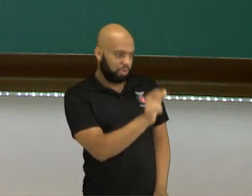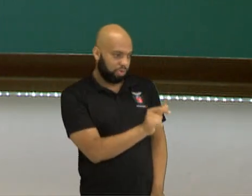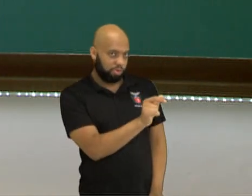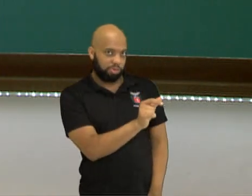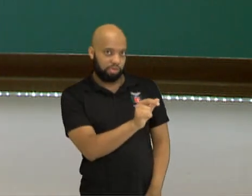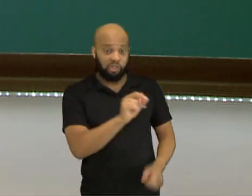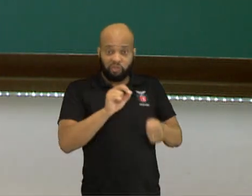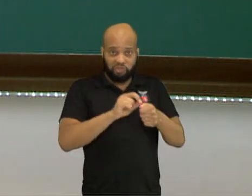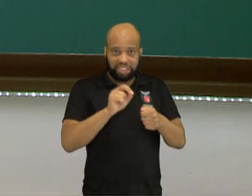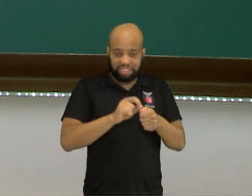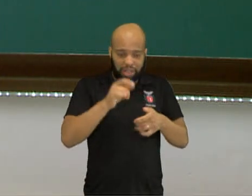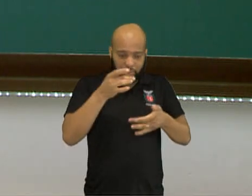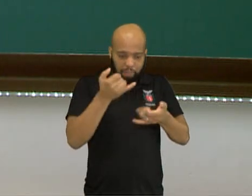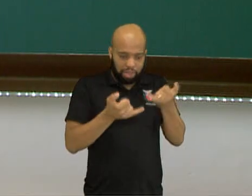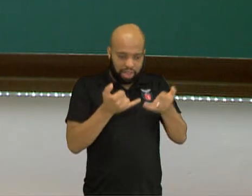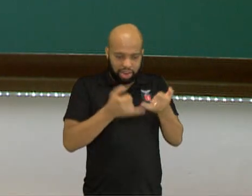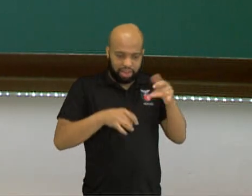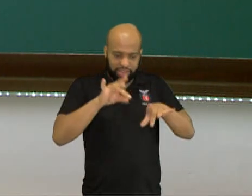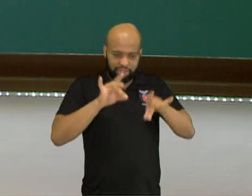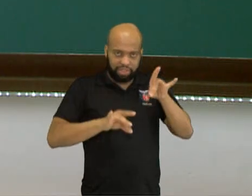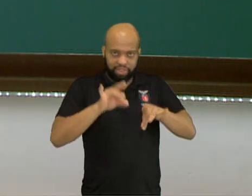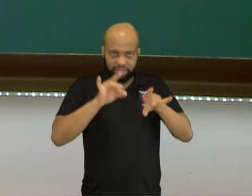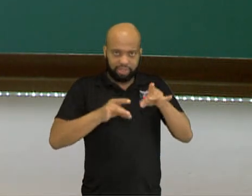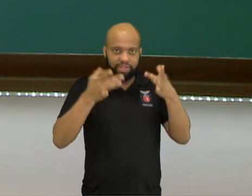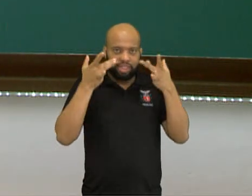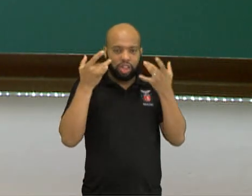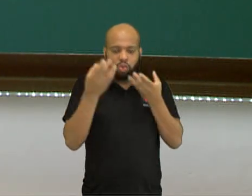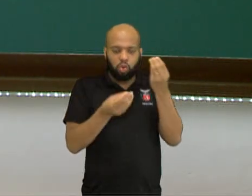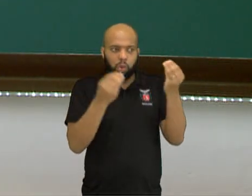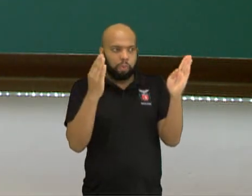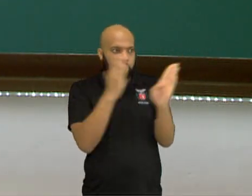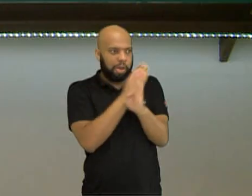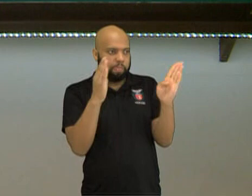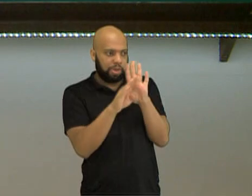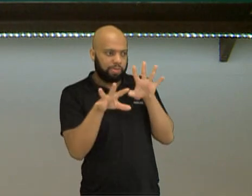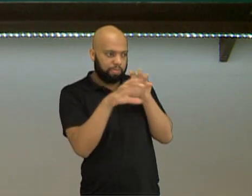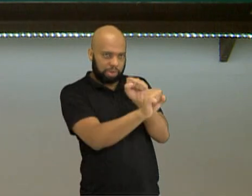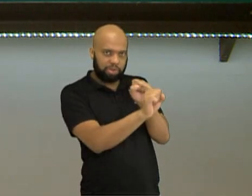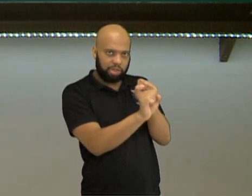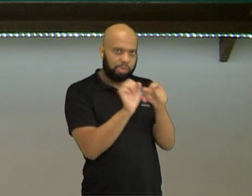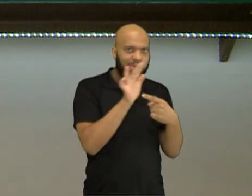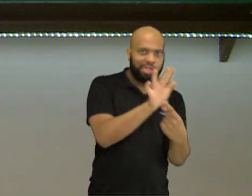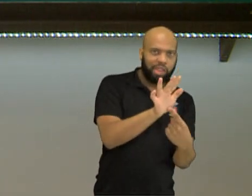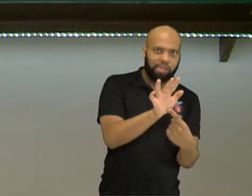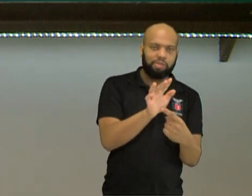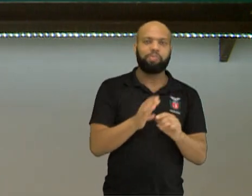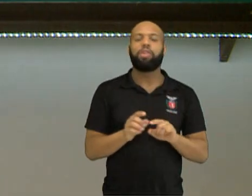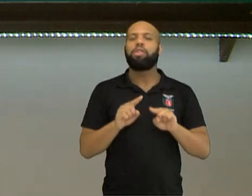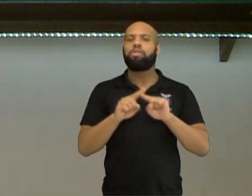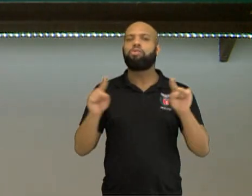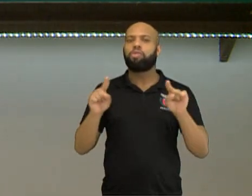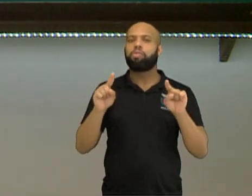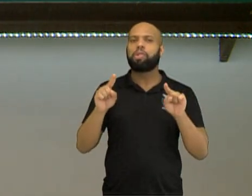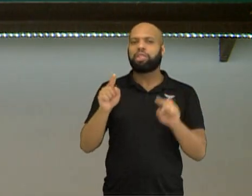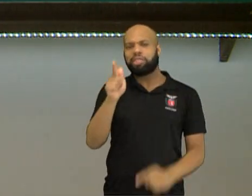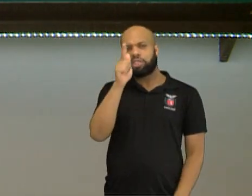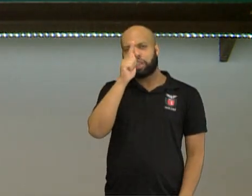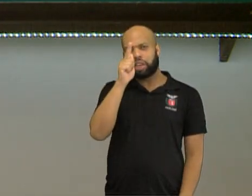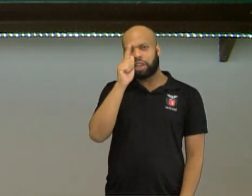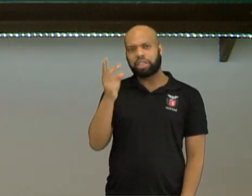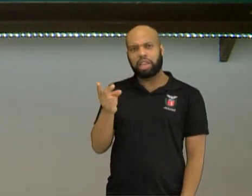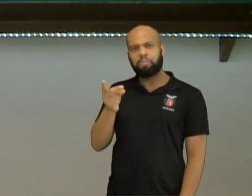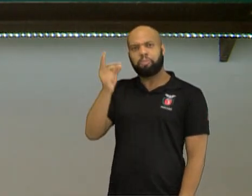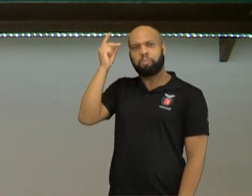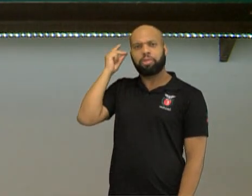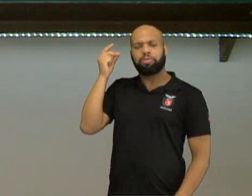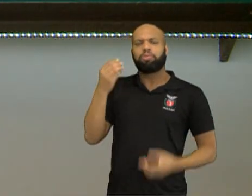ensinar como aconteceu essa caça. Mas e na Grécia Antiga, como que aconteceu?